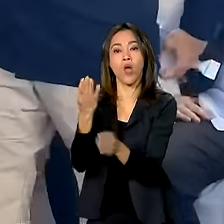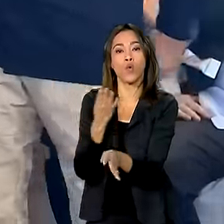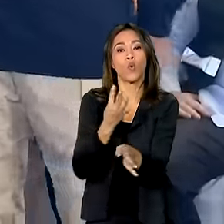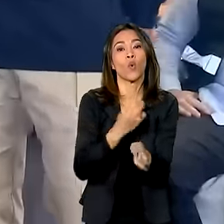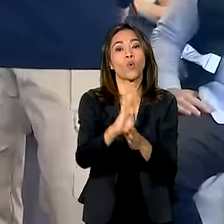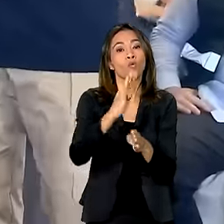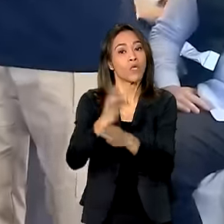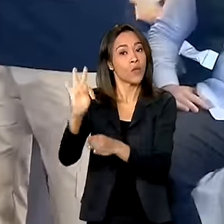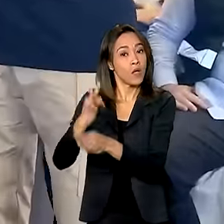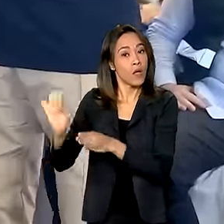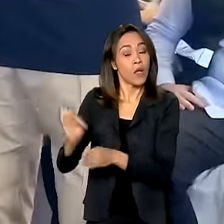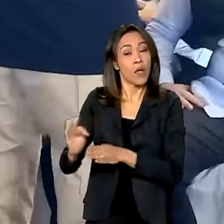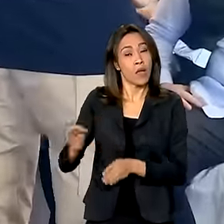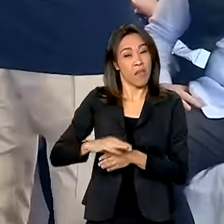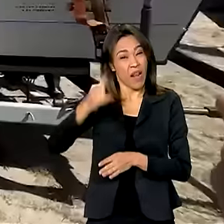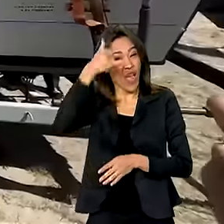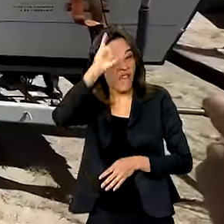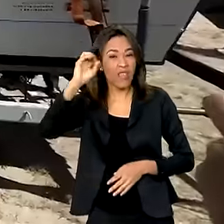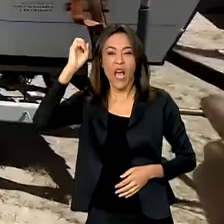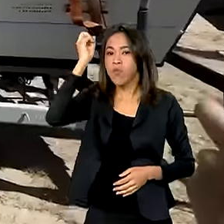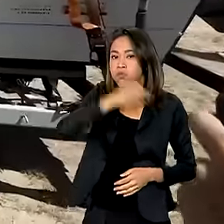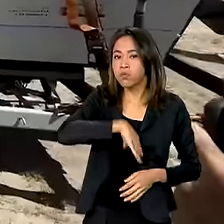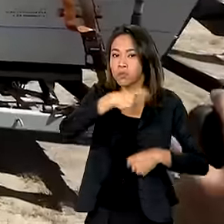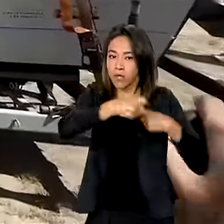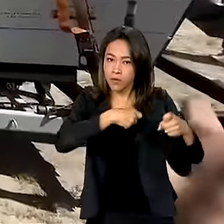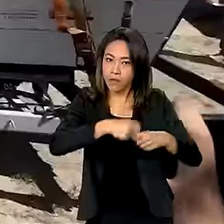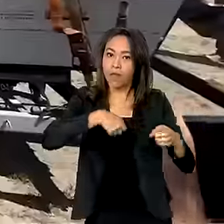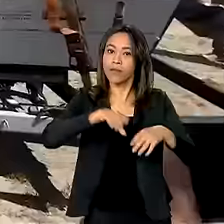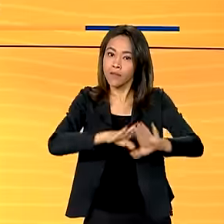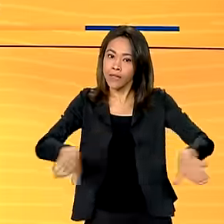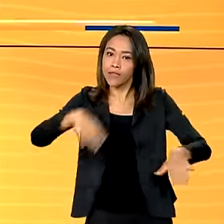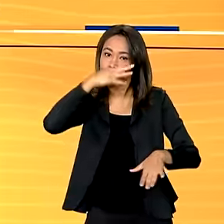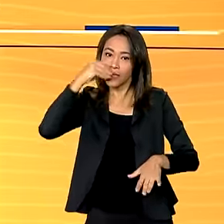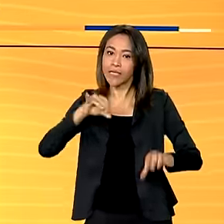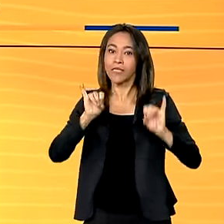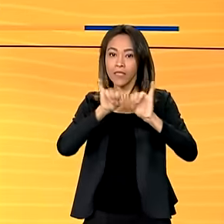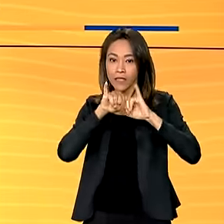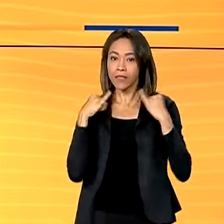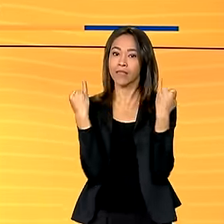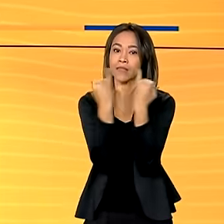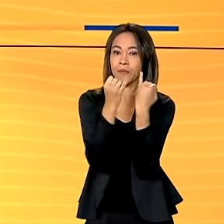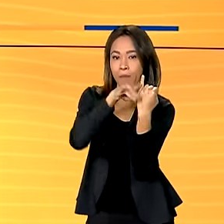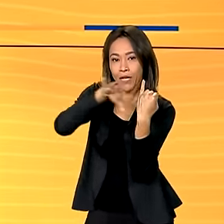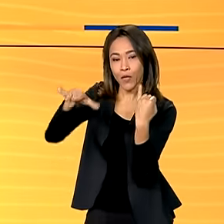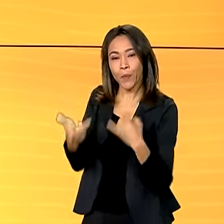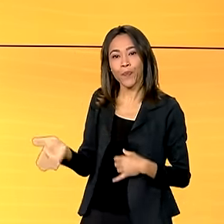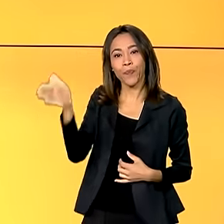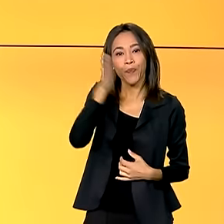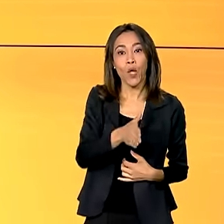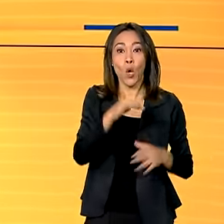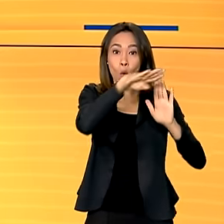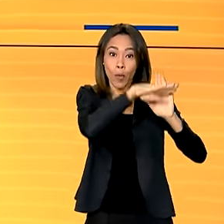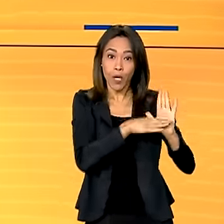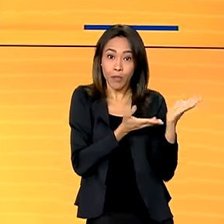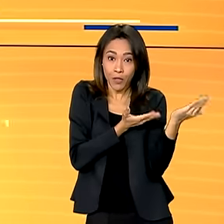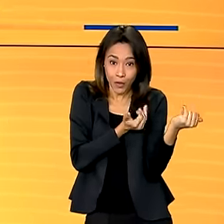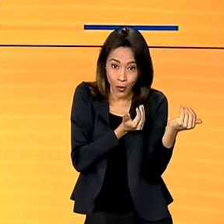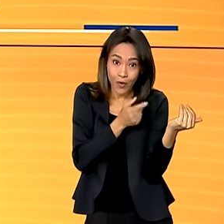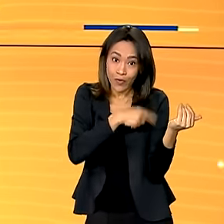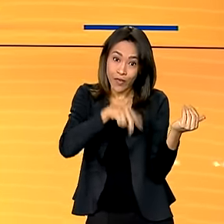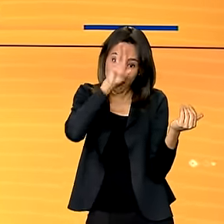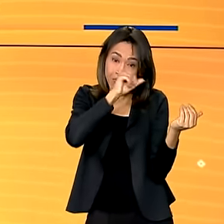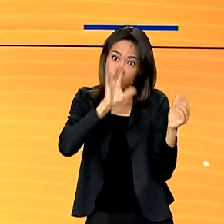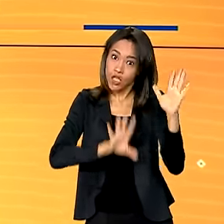exploração e ao abuso sexual de crianças e adolescentes no Marajó. E o programa Jovem Aprendiz atinge recorde histórico